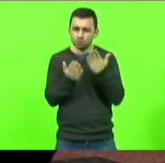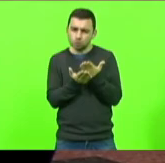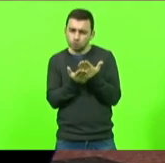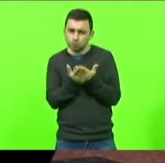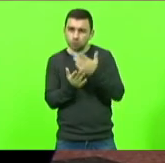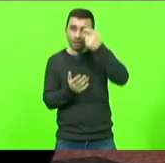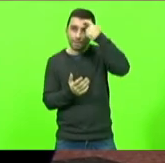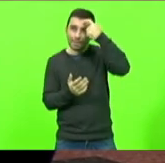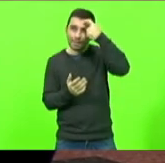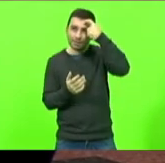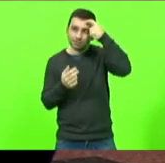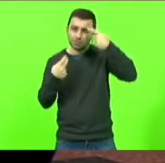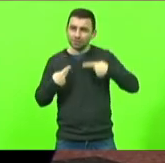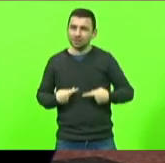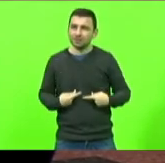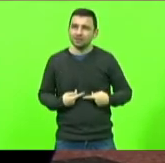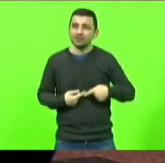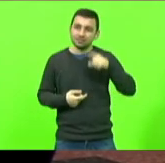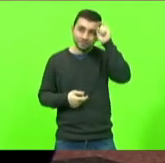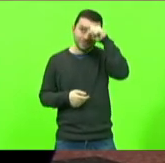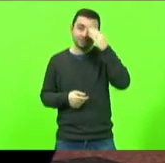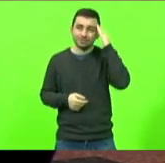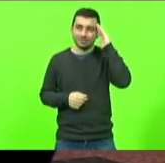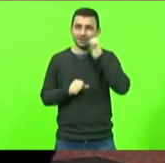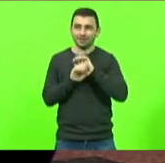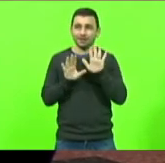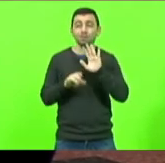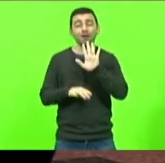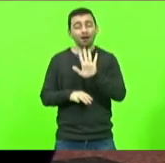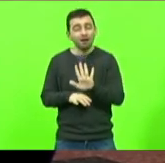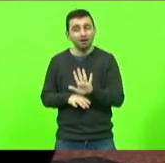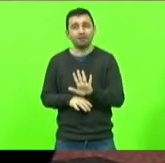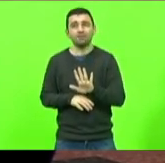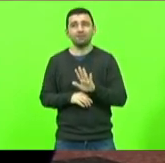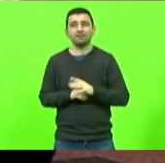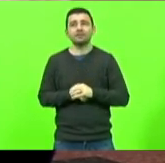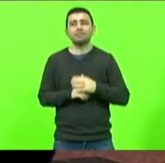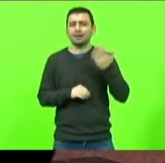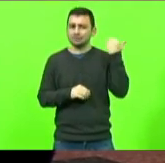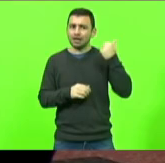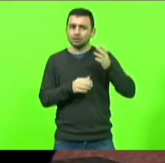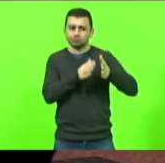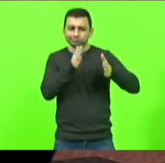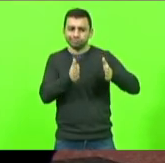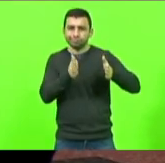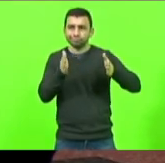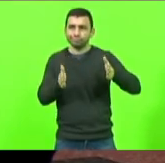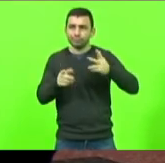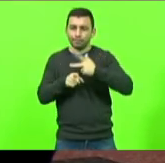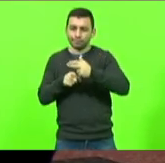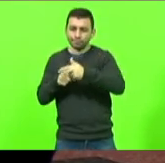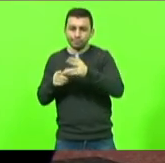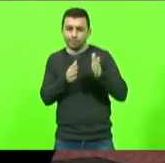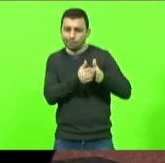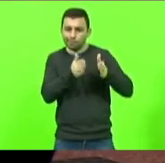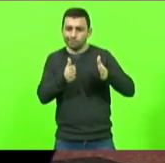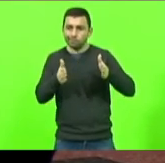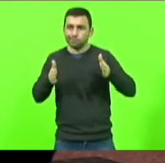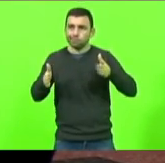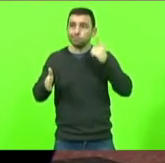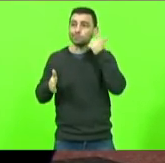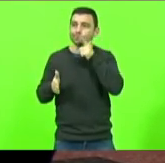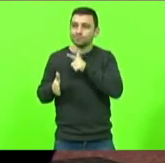humana às vezes é difícil de entender então foi etapas que foram vencidas e certamente que